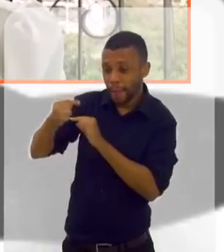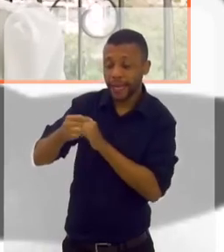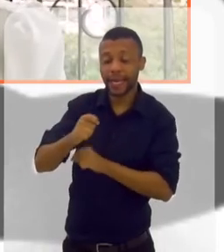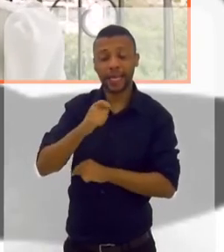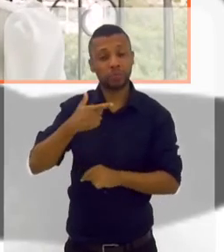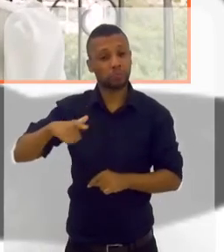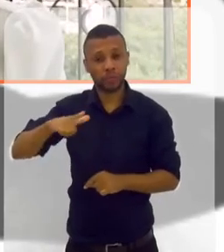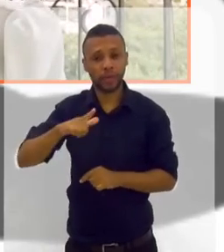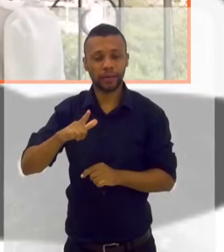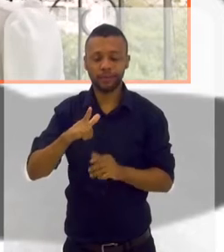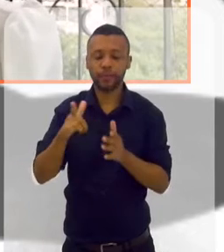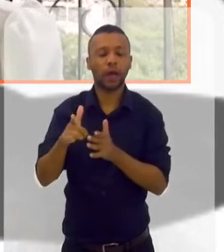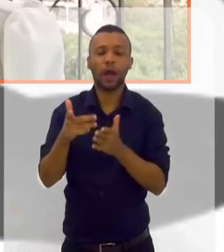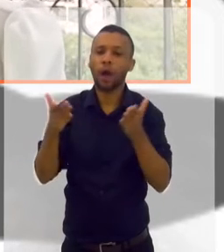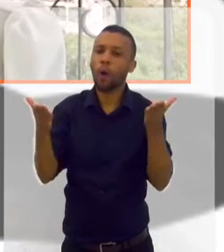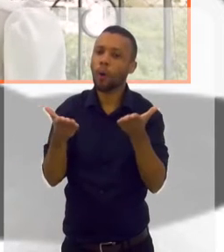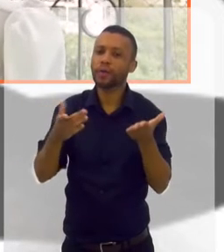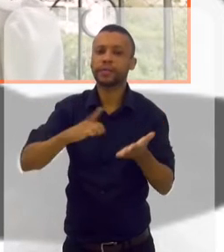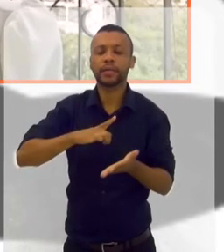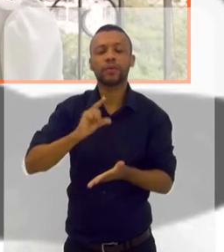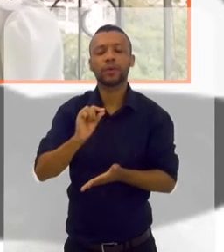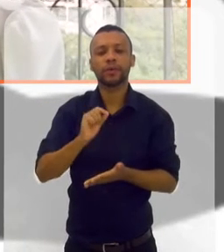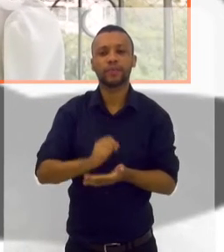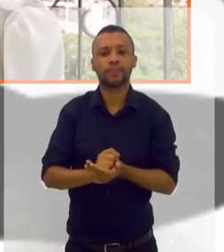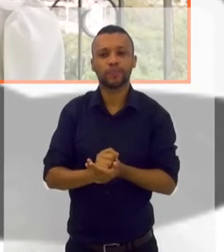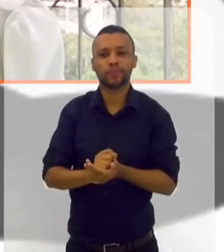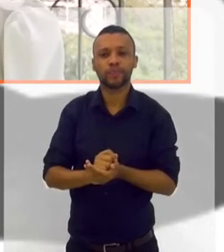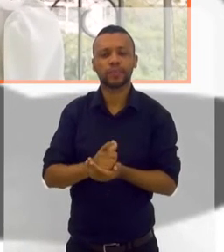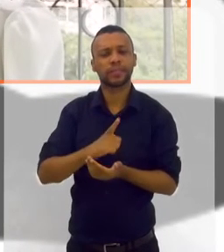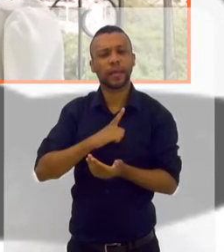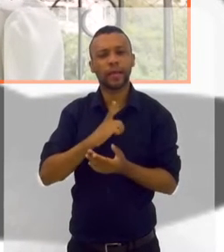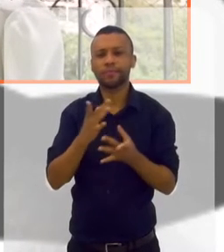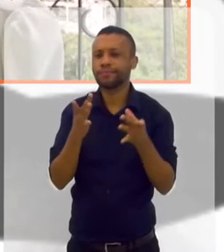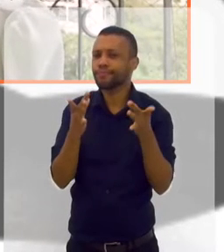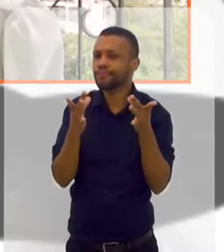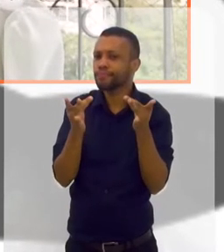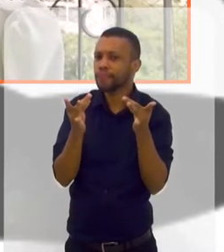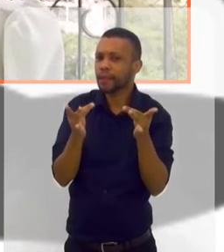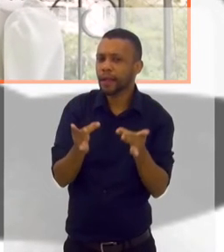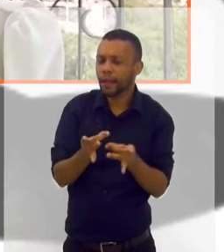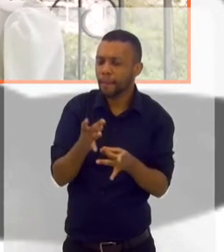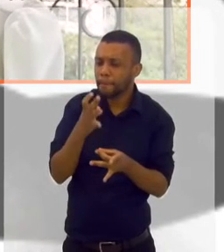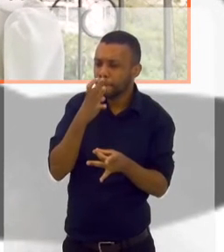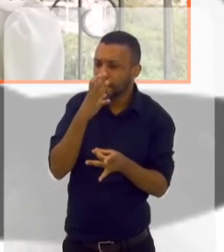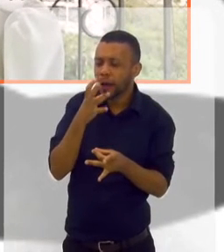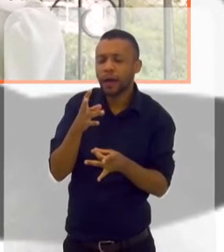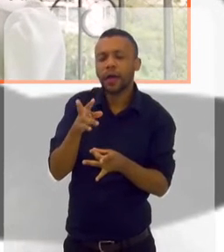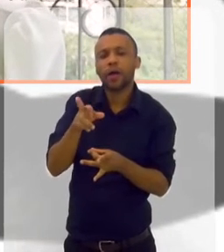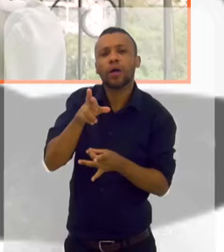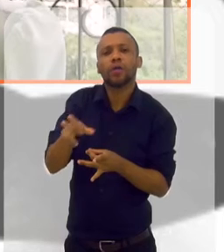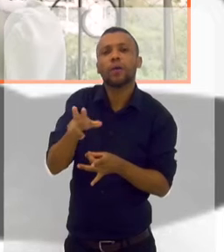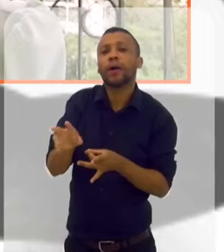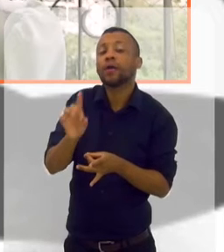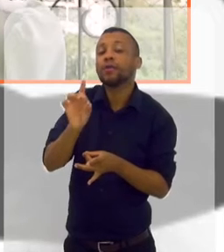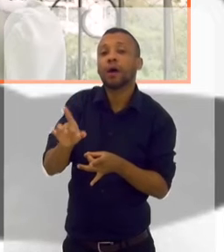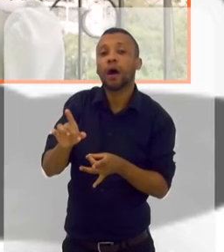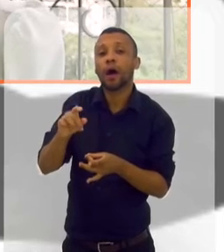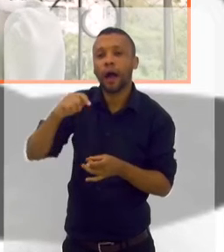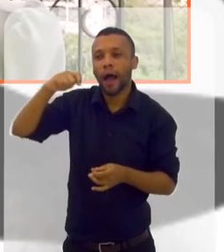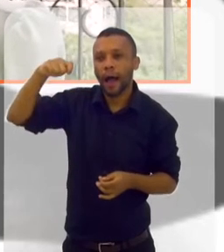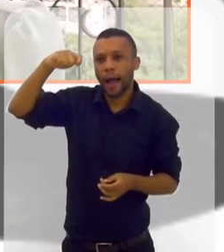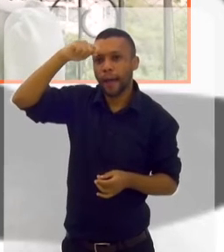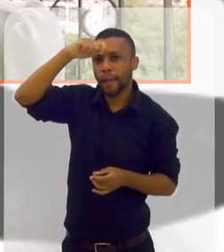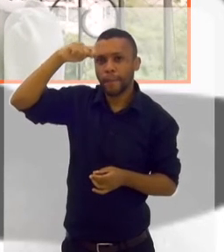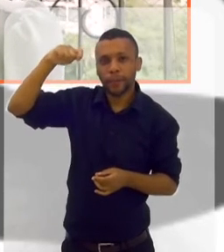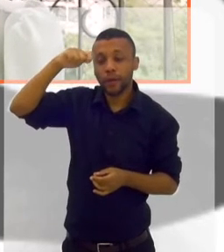E mesmo hoje... Ô, Sibeli, tem uma técnica, um refinamento muito grande nisso. Eu tô vendo que não é só a